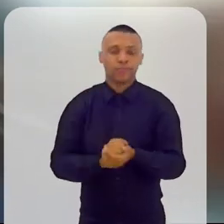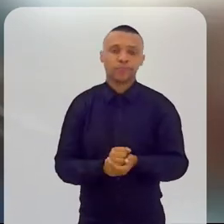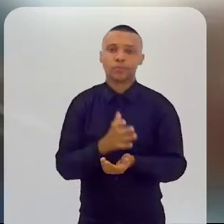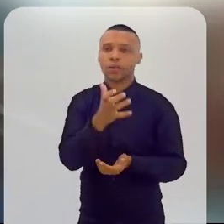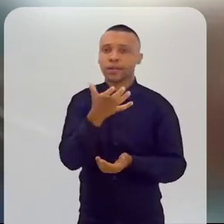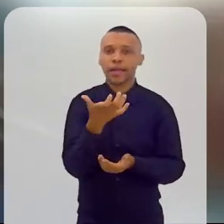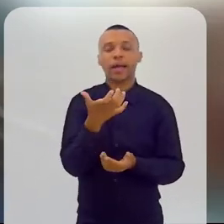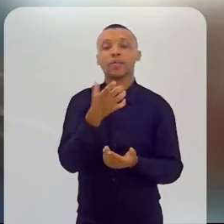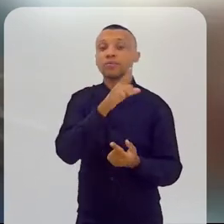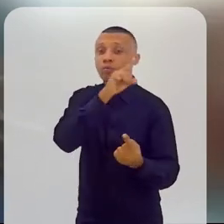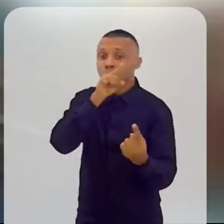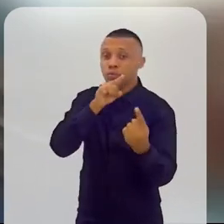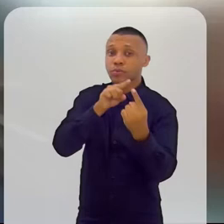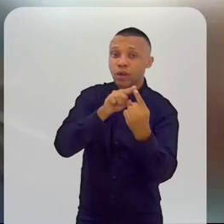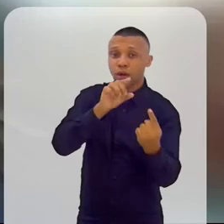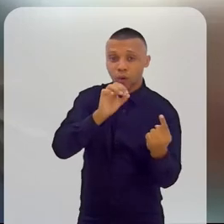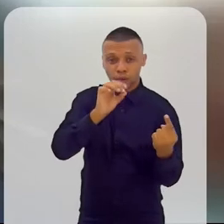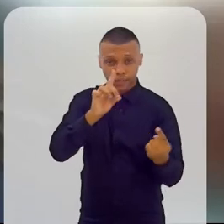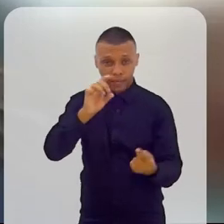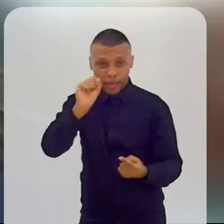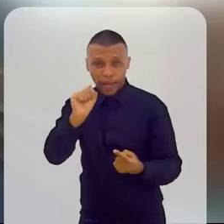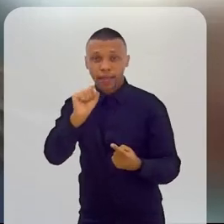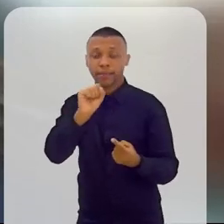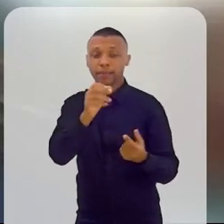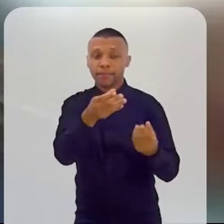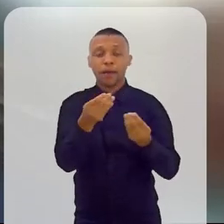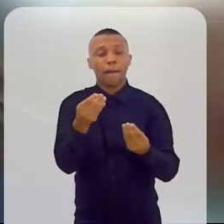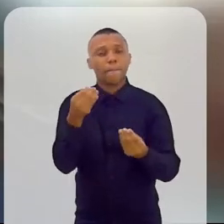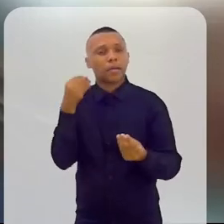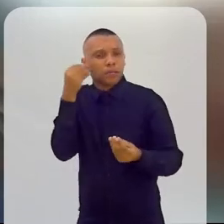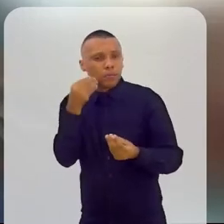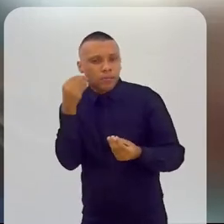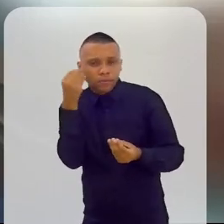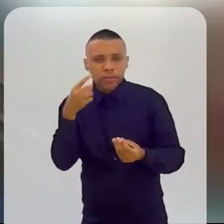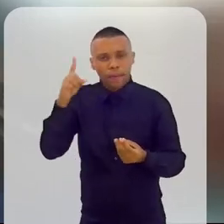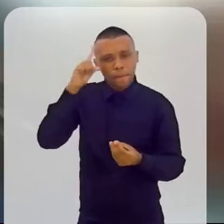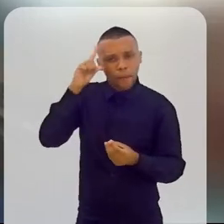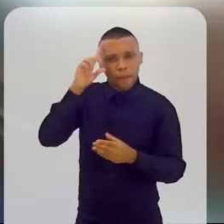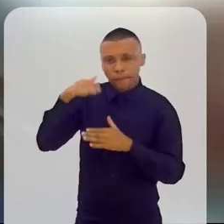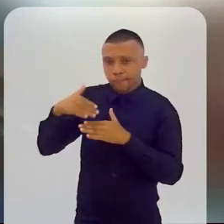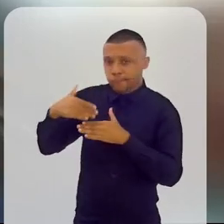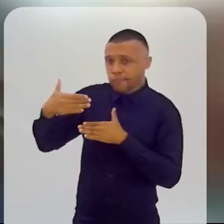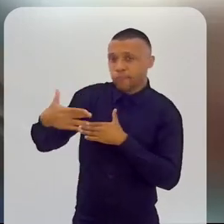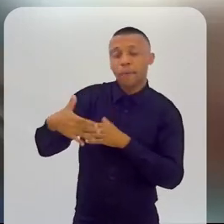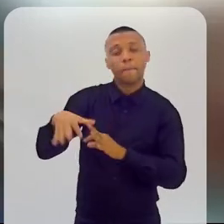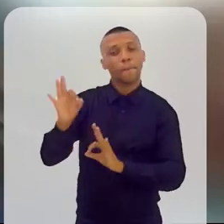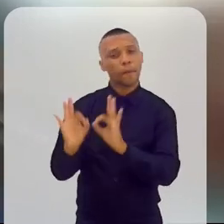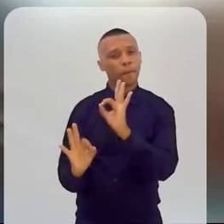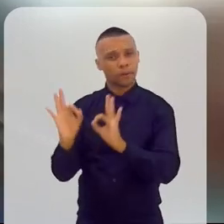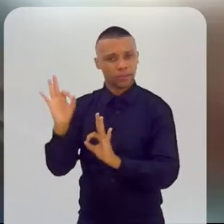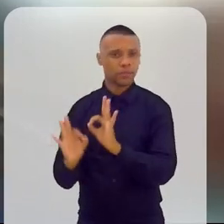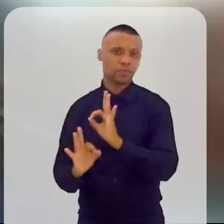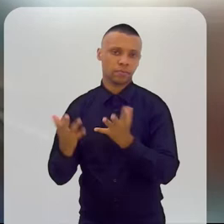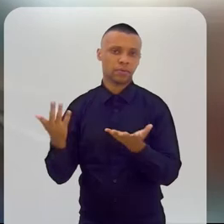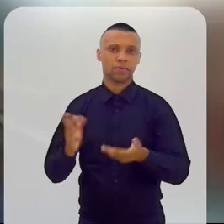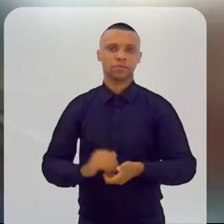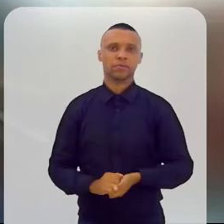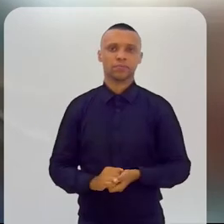Quero trazer os ODS para o meu dia a dia, para o meu planejamento,